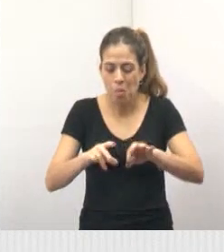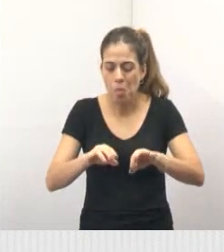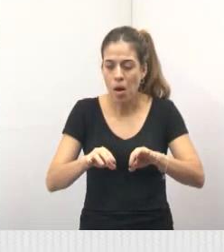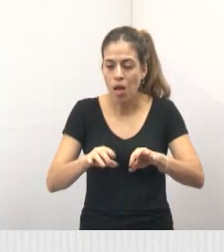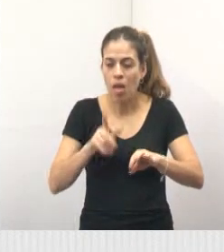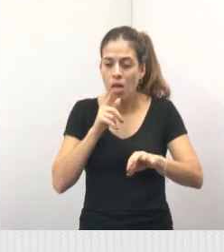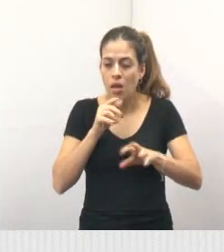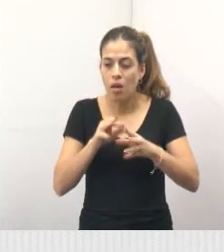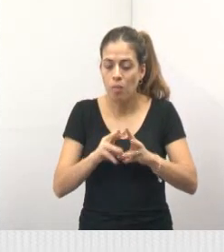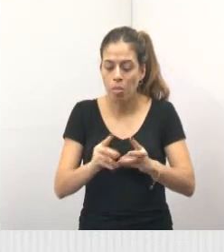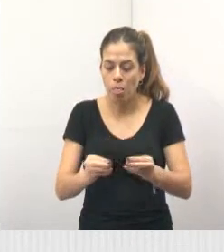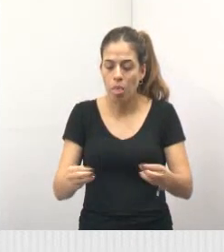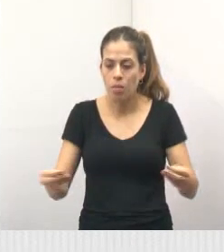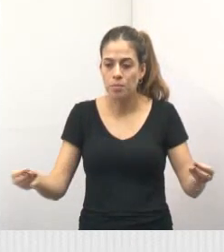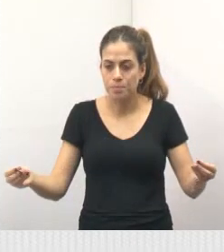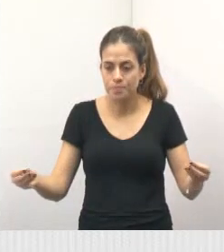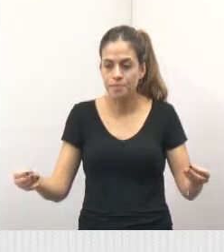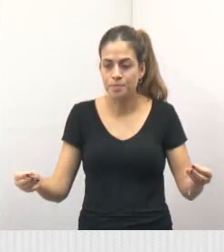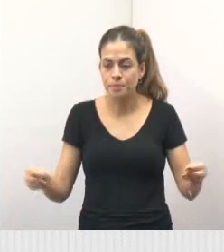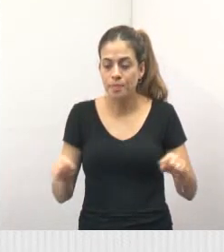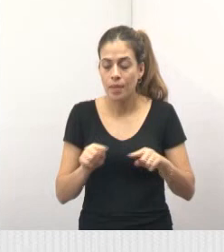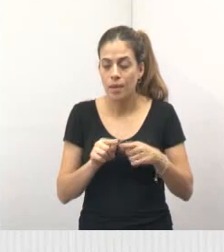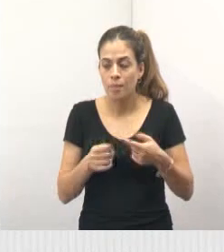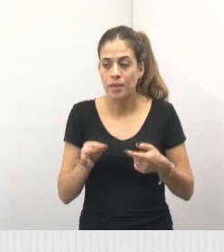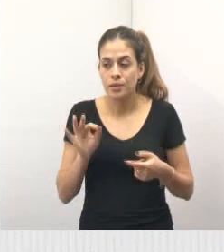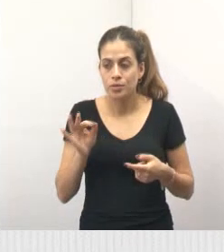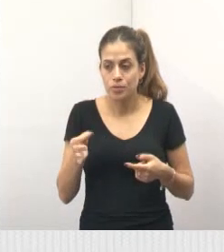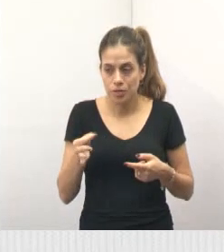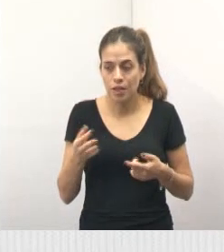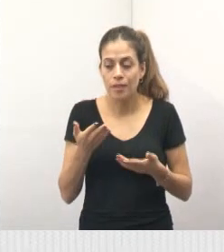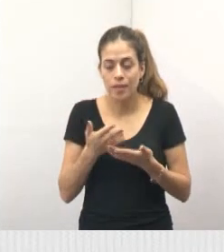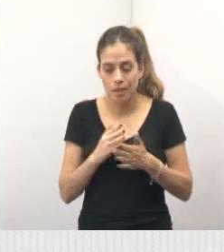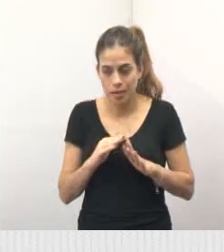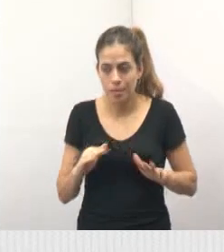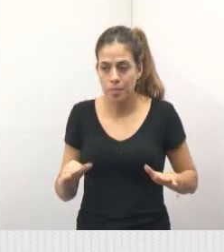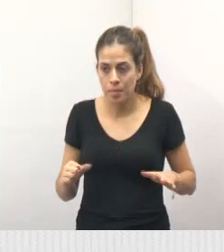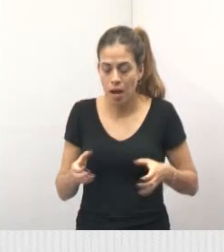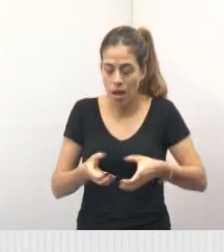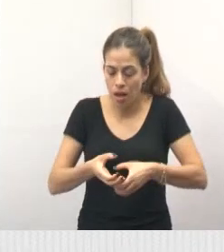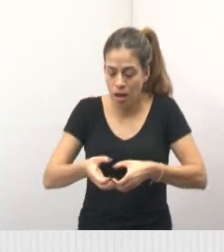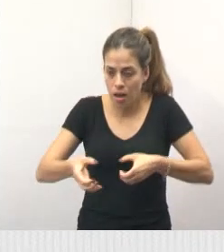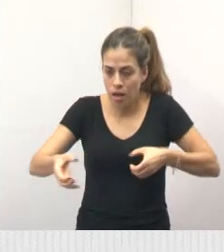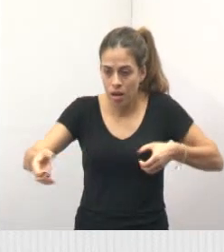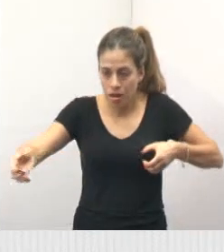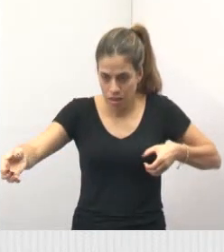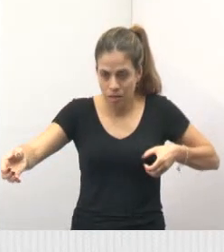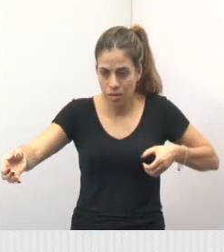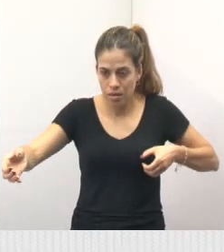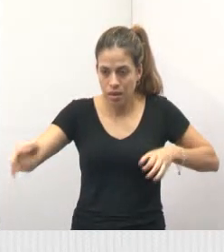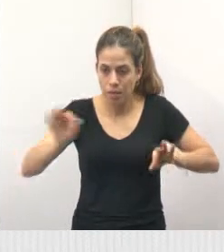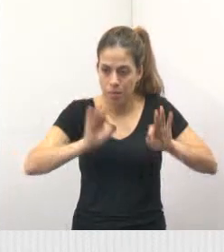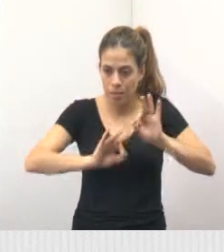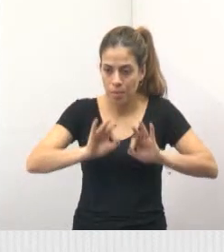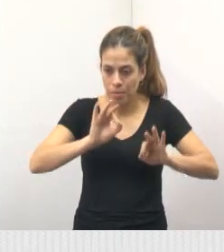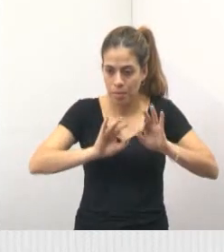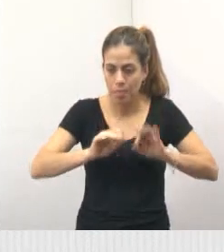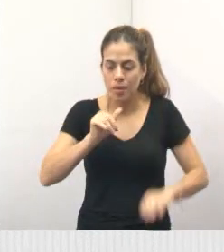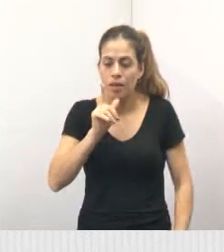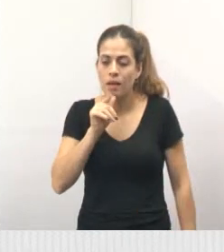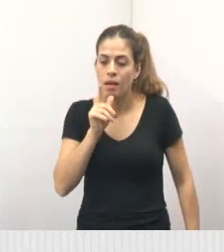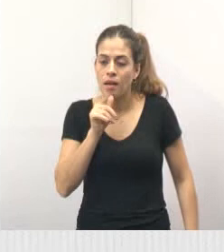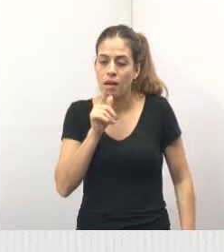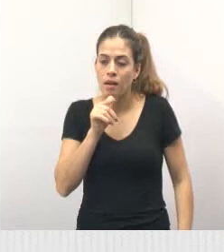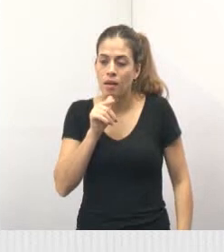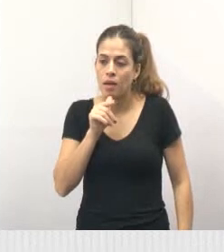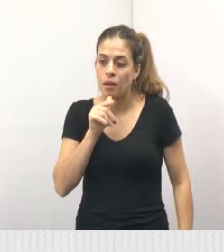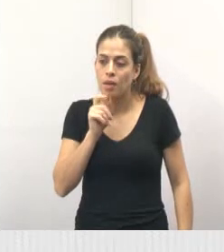logo, logo vai acabar essa instalação da rede de água, mas sabemos que o que vai resolver